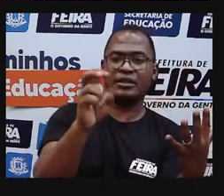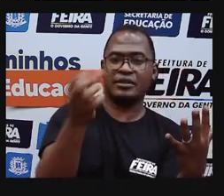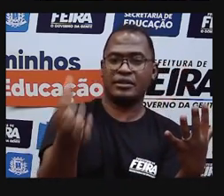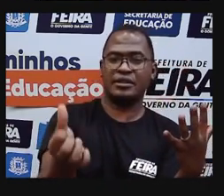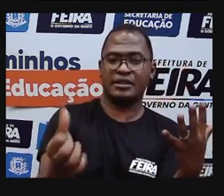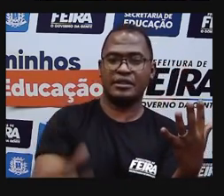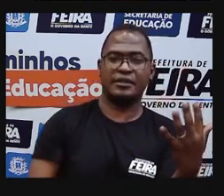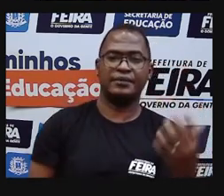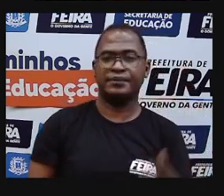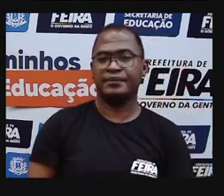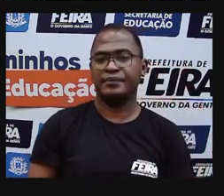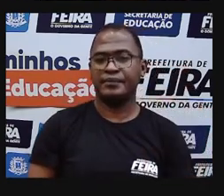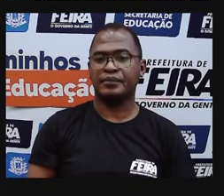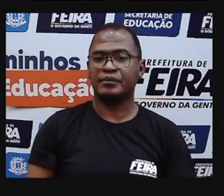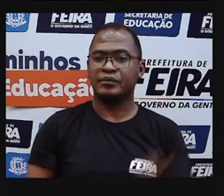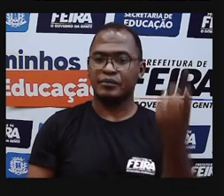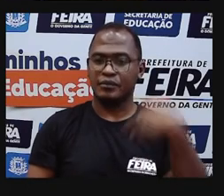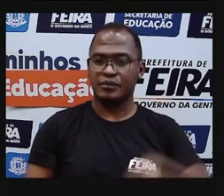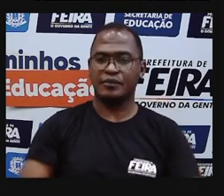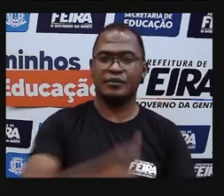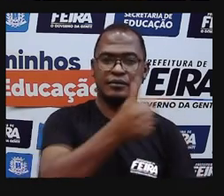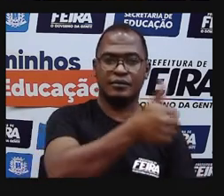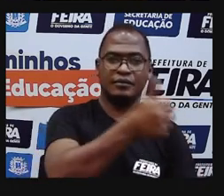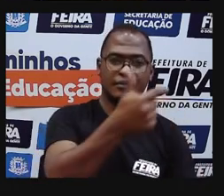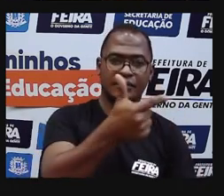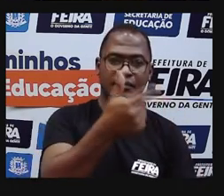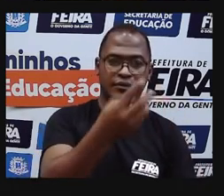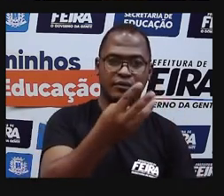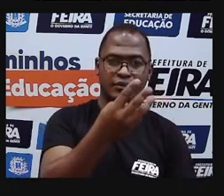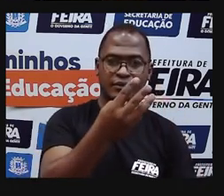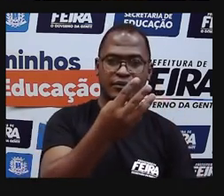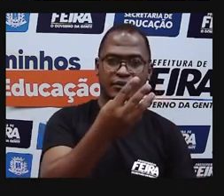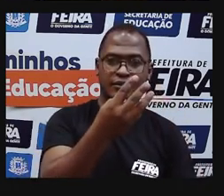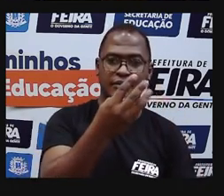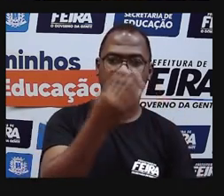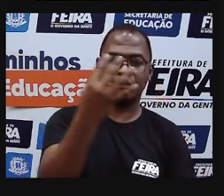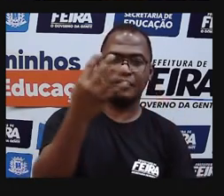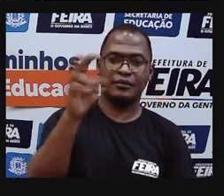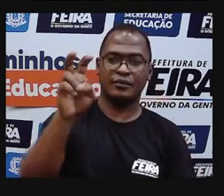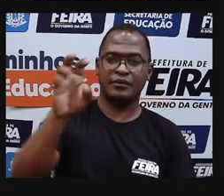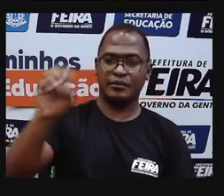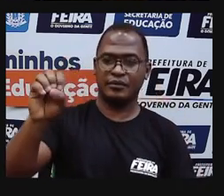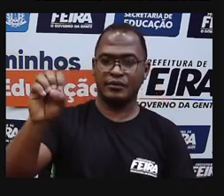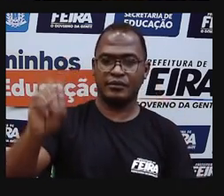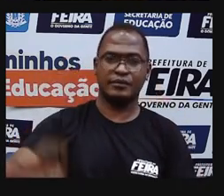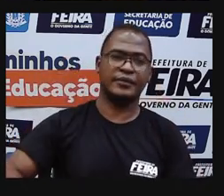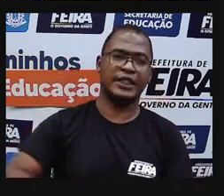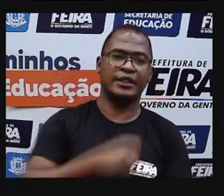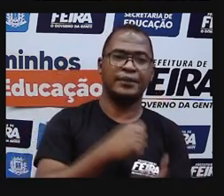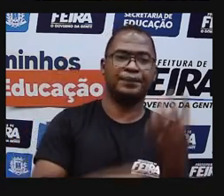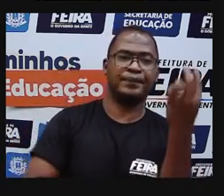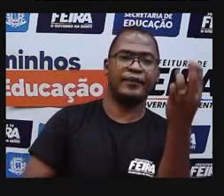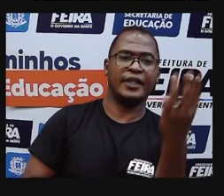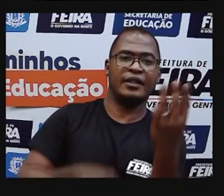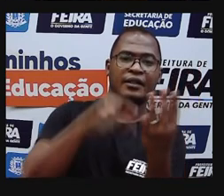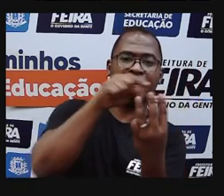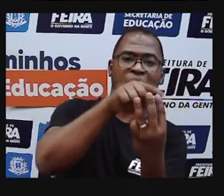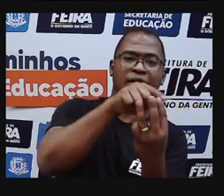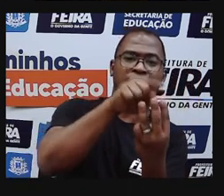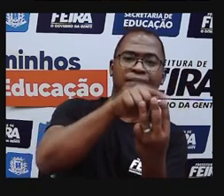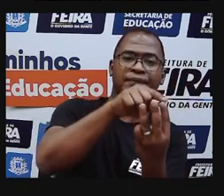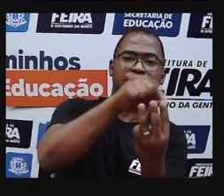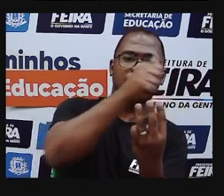Cento e vinte e três mil quatrocentos e cinquenta. Nós temos aqui, ó. Centenas de milhar.